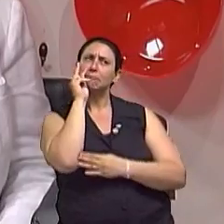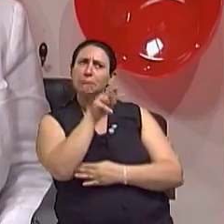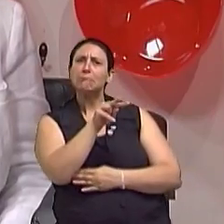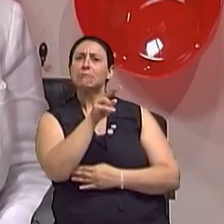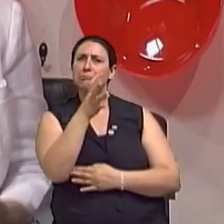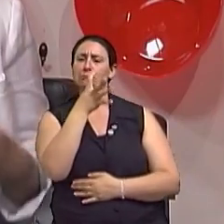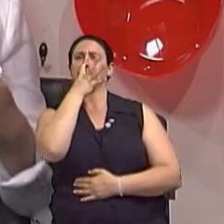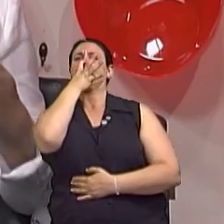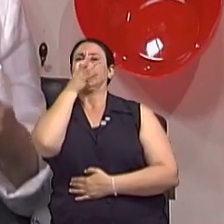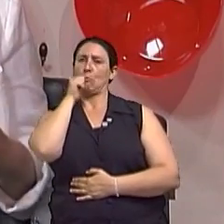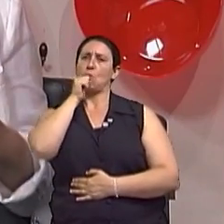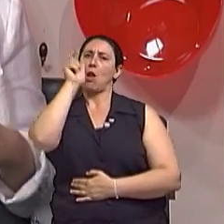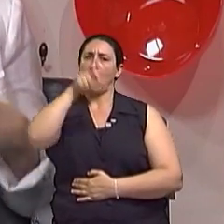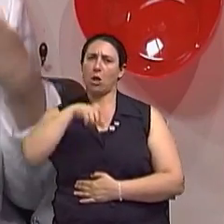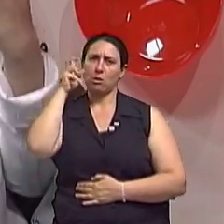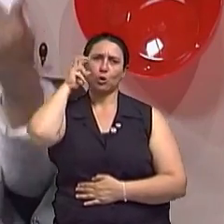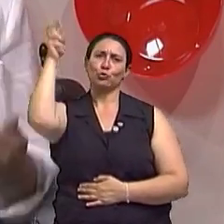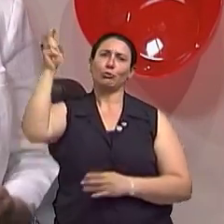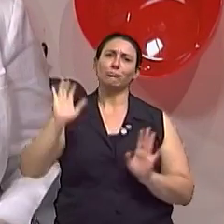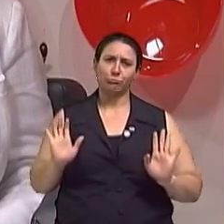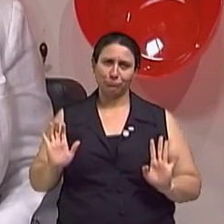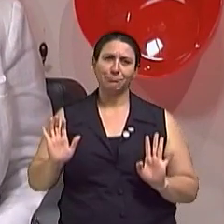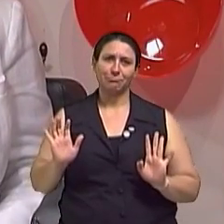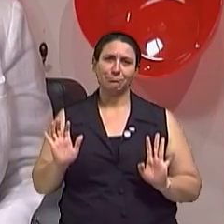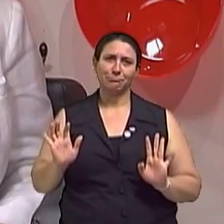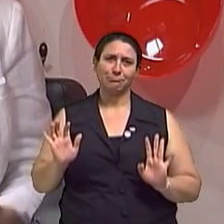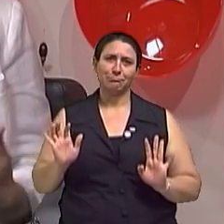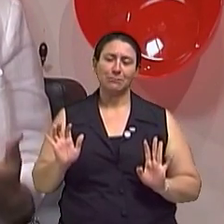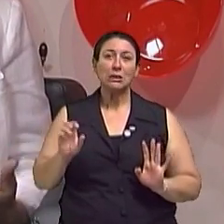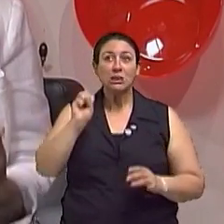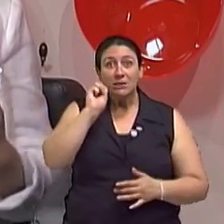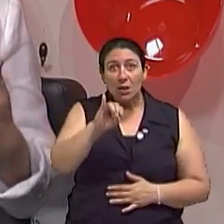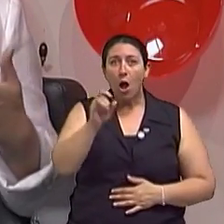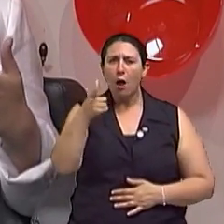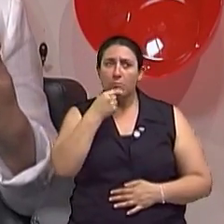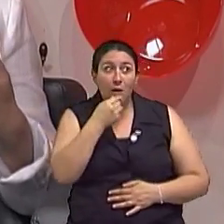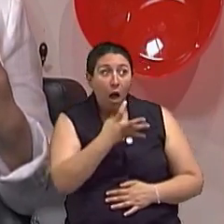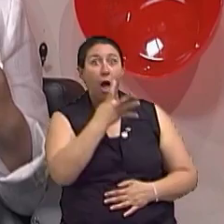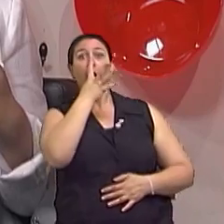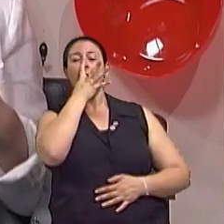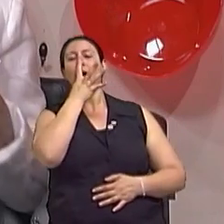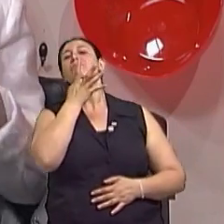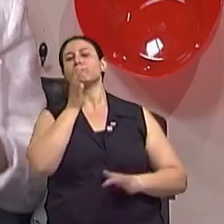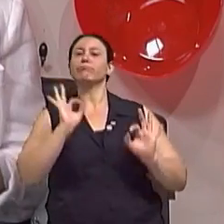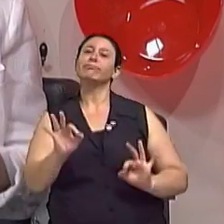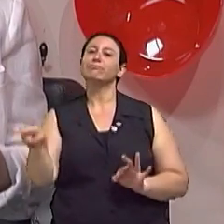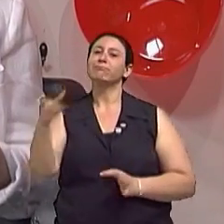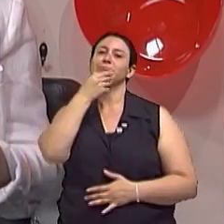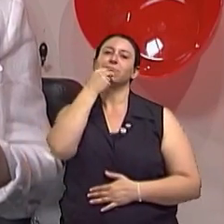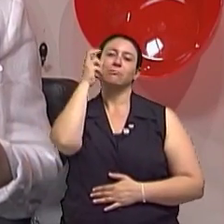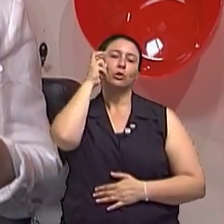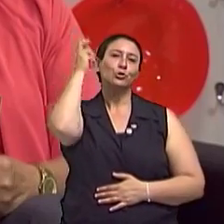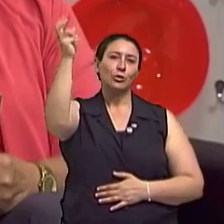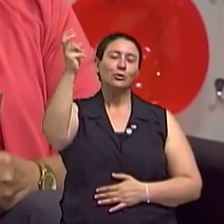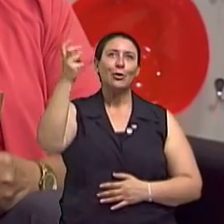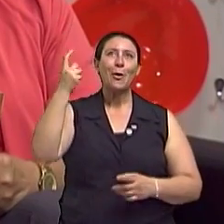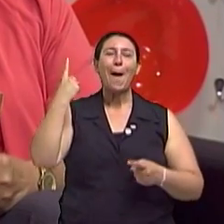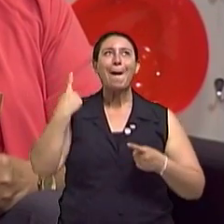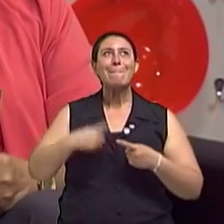inteligentes vão para a disputa na questão inteligente das mulheres. Então, não vem a disputa